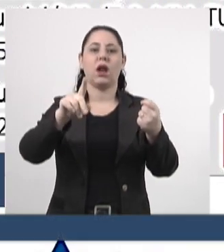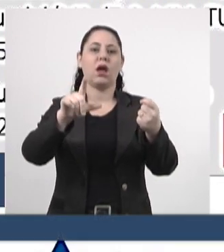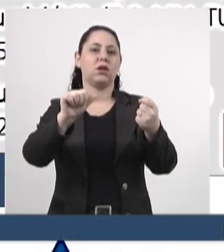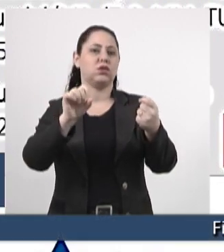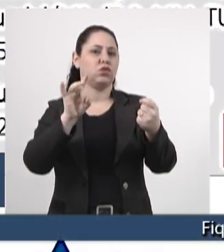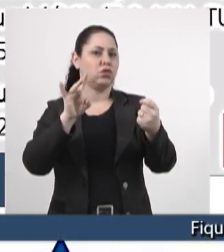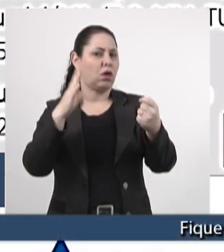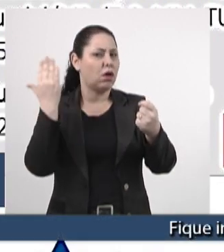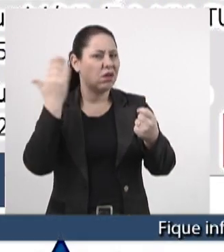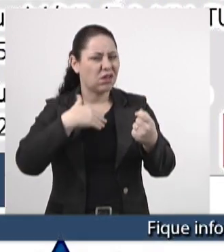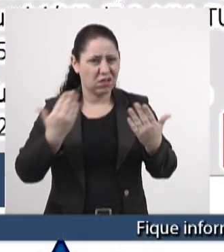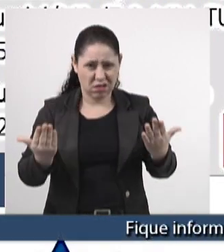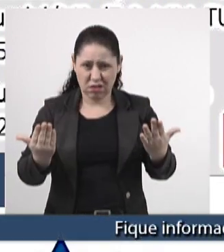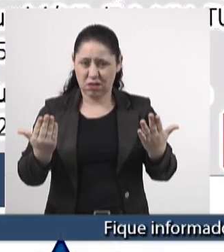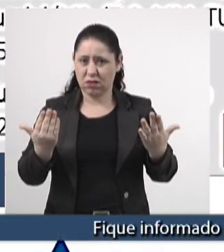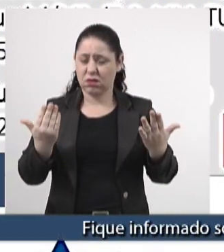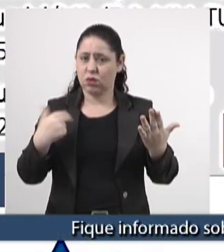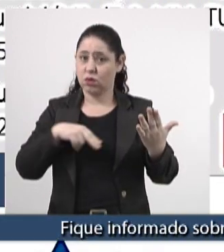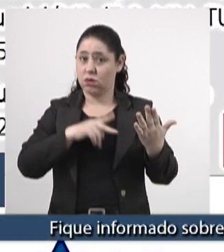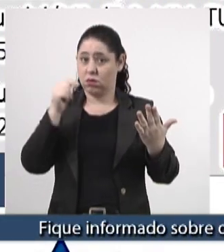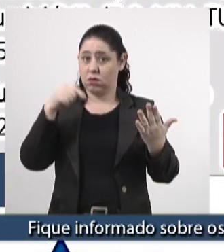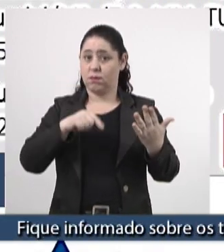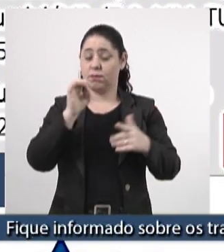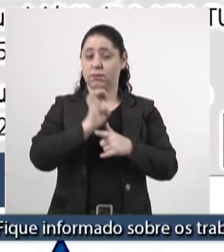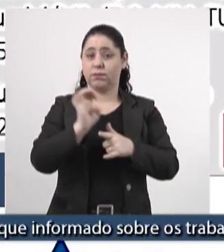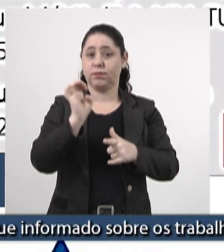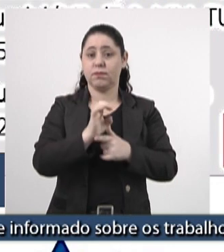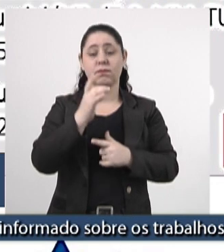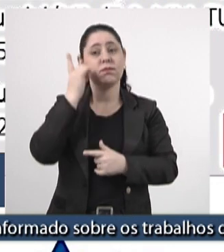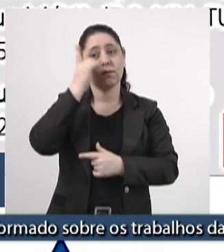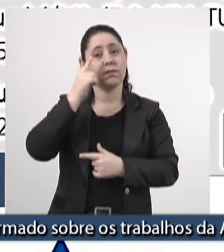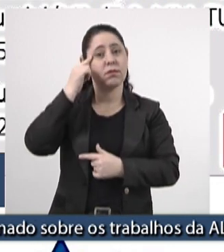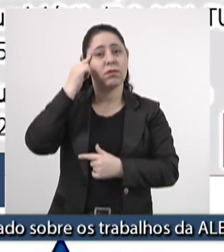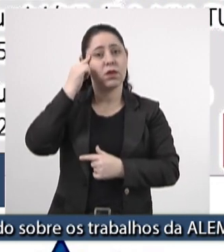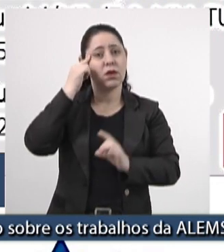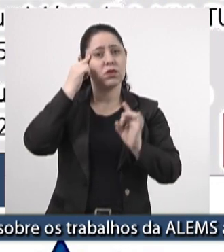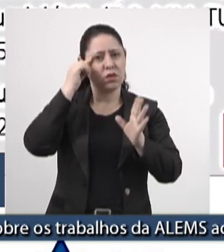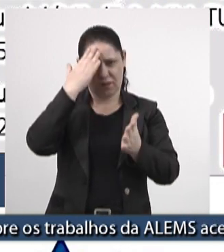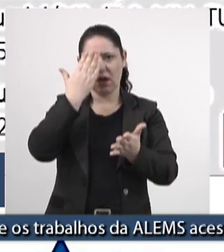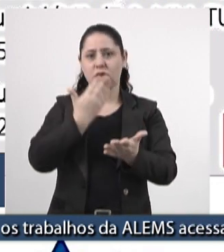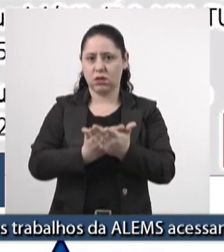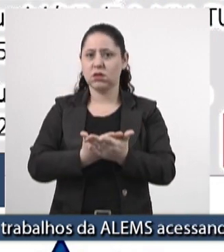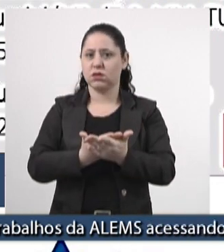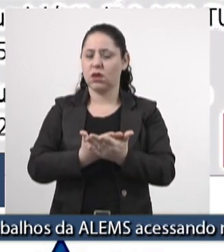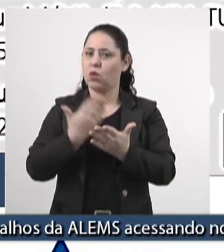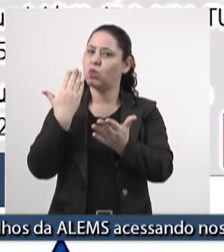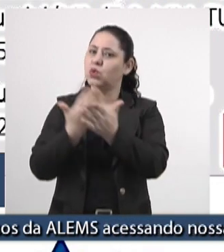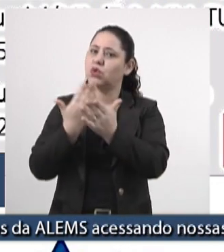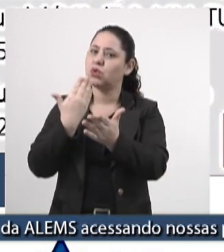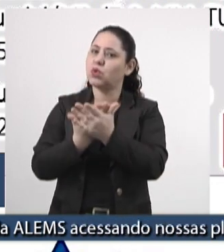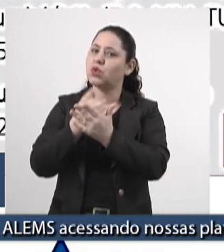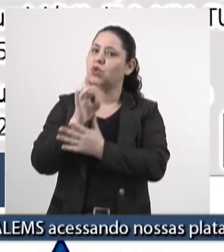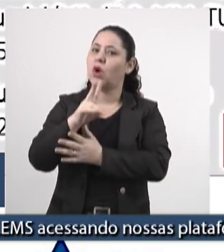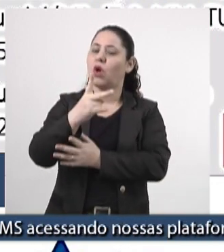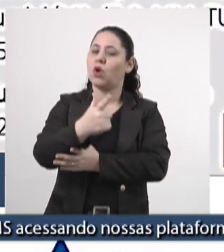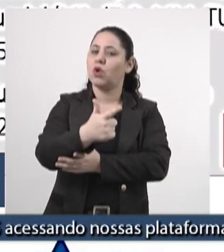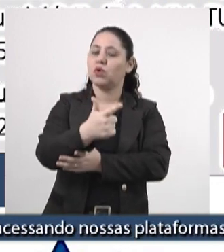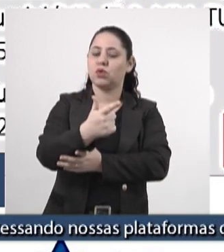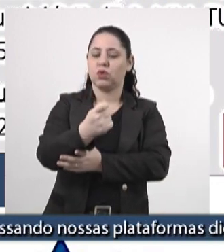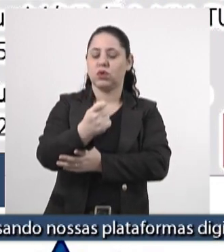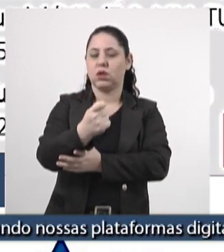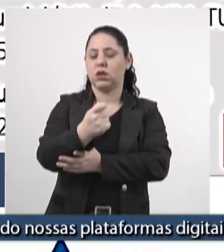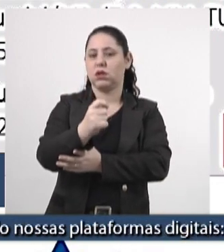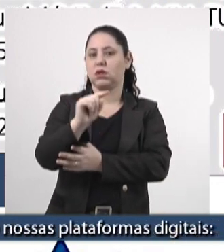Será possível que nós, aqui no nosso Estado, deputado Rachoca, vamos acreditar num estudo que está dizendo que tem 200 mil